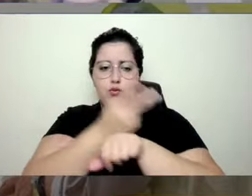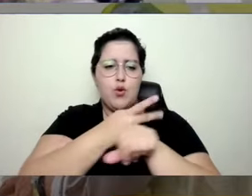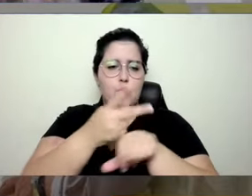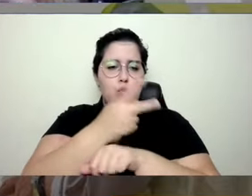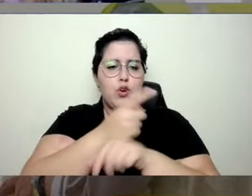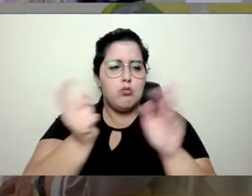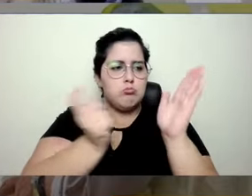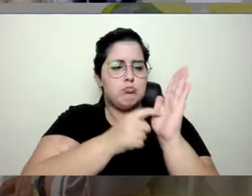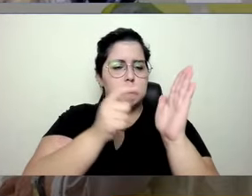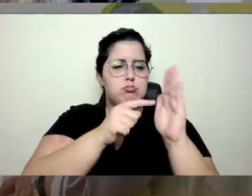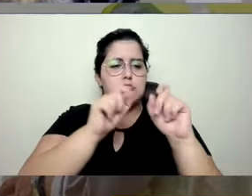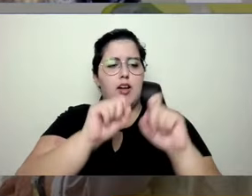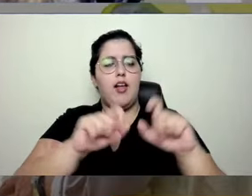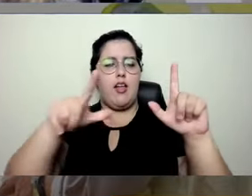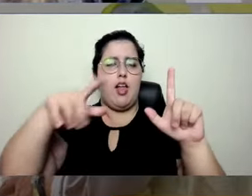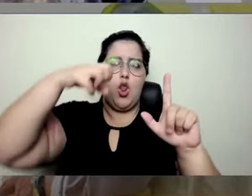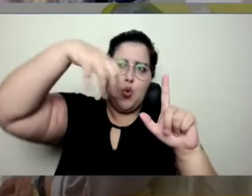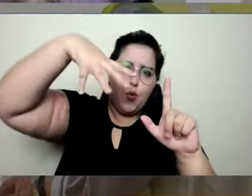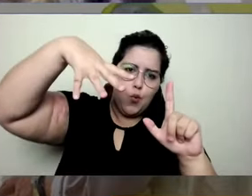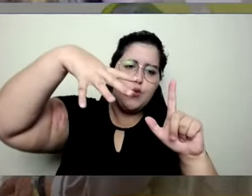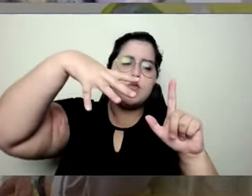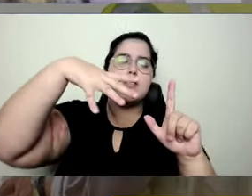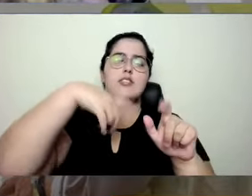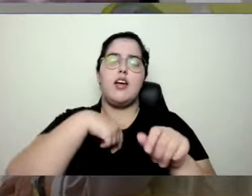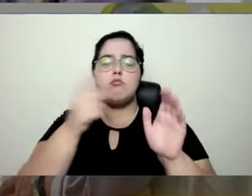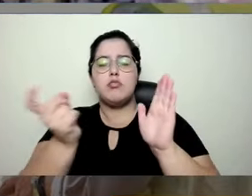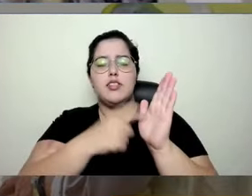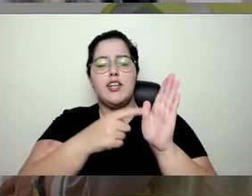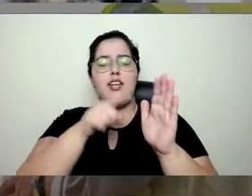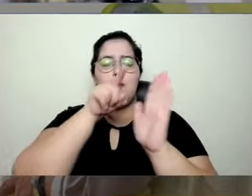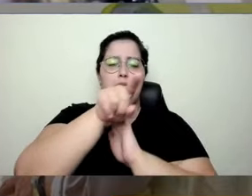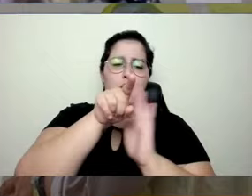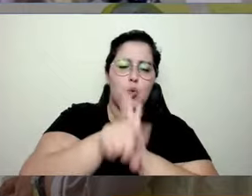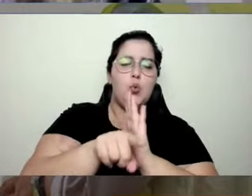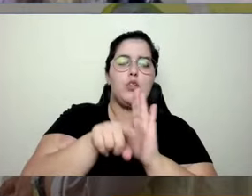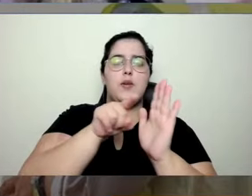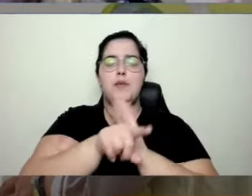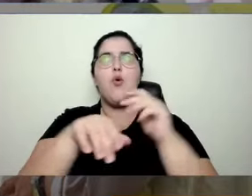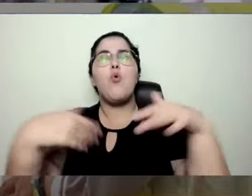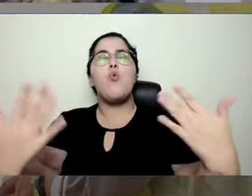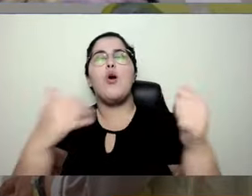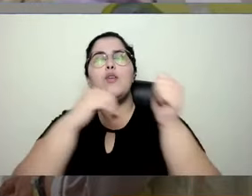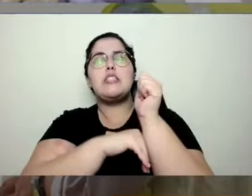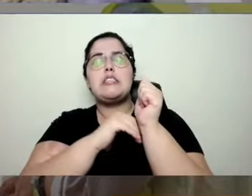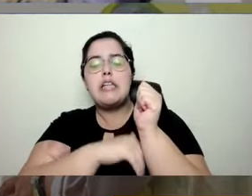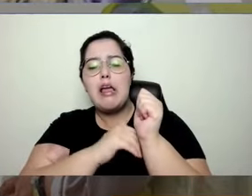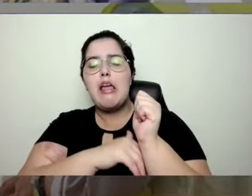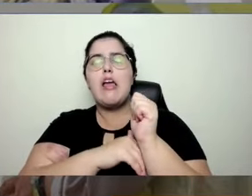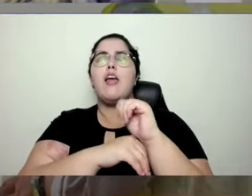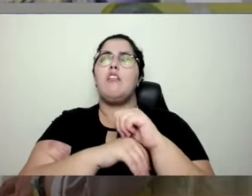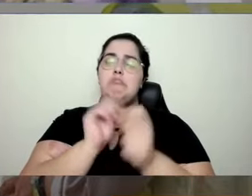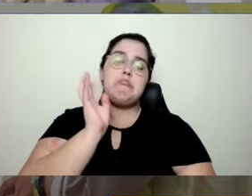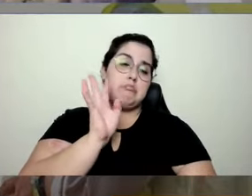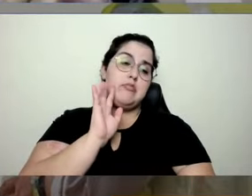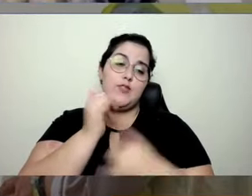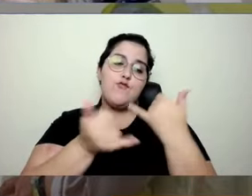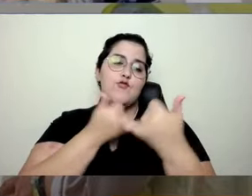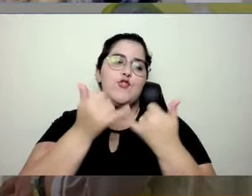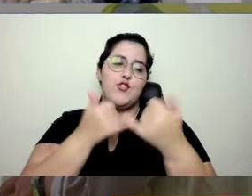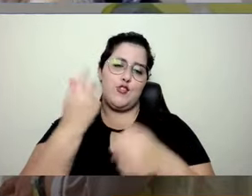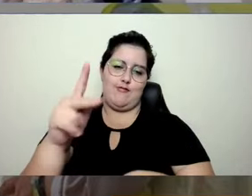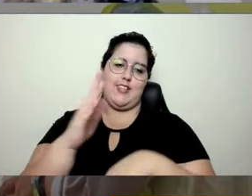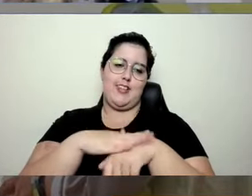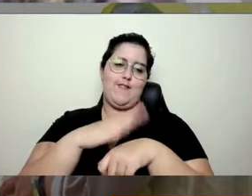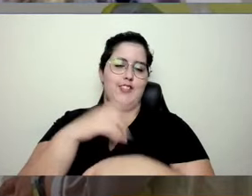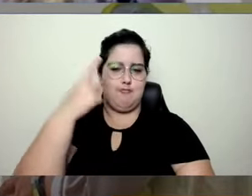e aí clicava, ia para outro lugar, perguntava algumas coisas, pedia a senha, e aí as pessoas